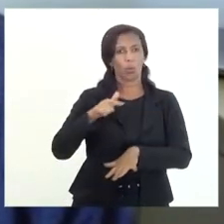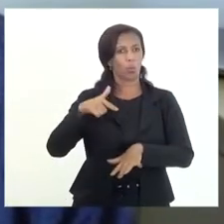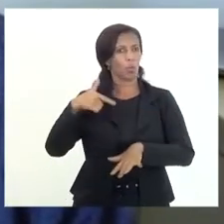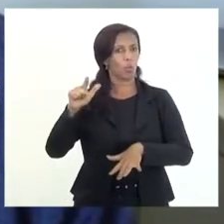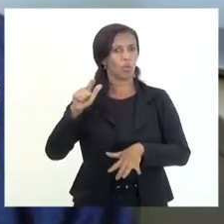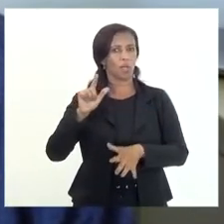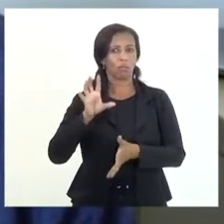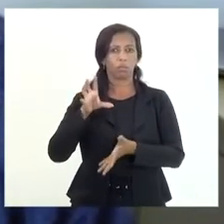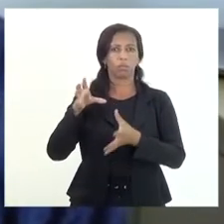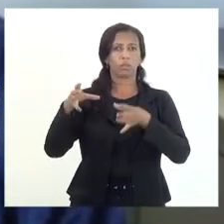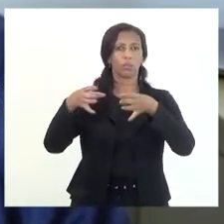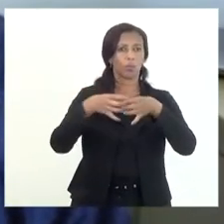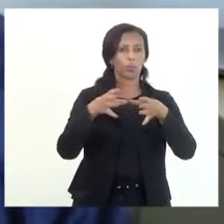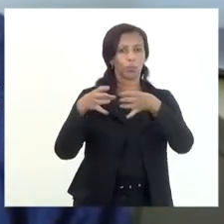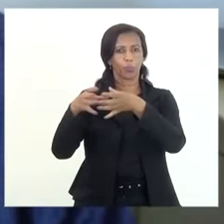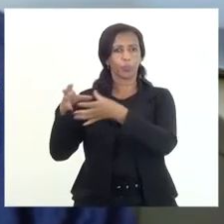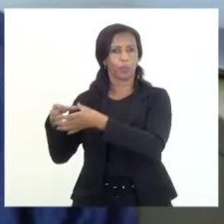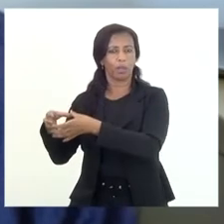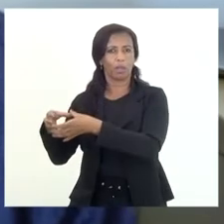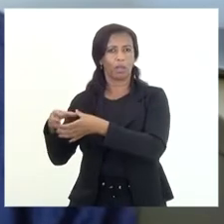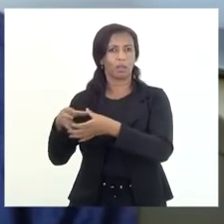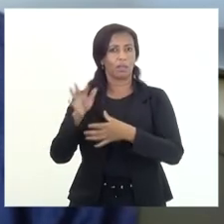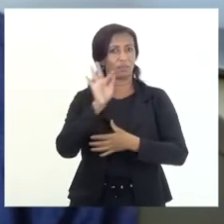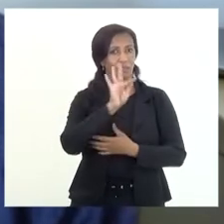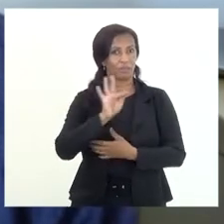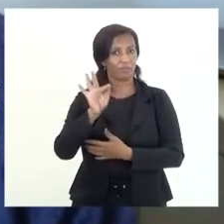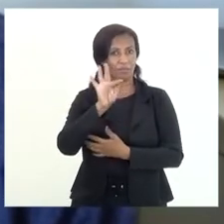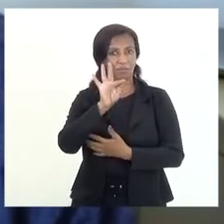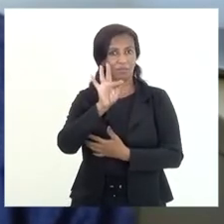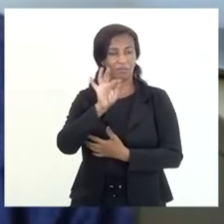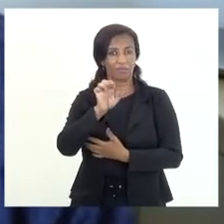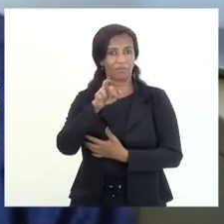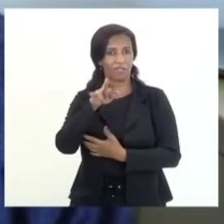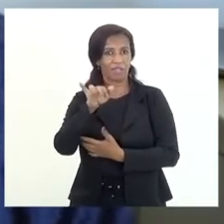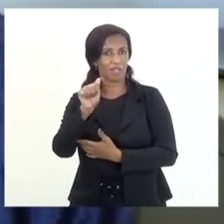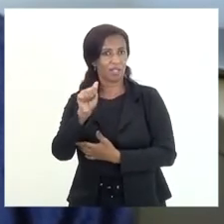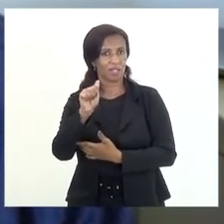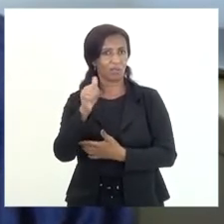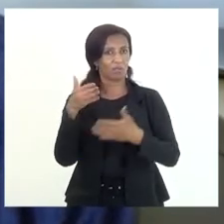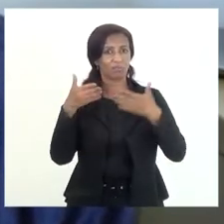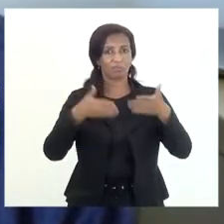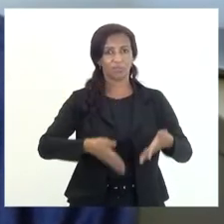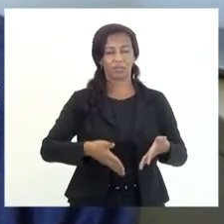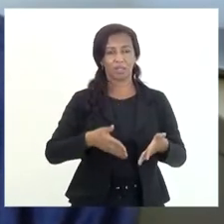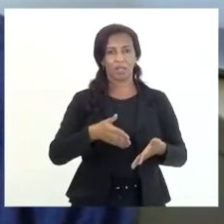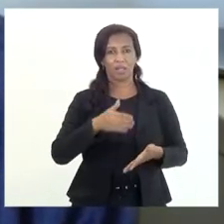da federação não chega a meio por cento